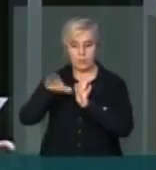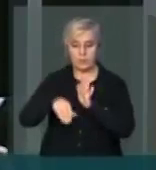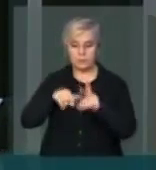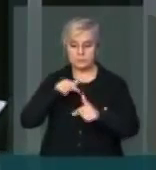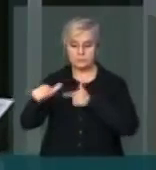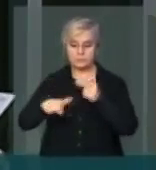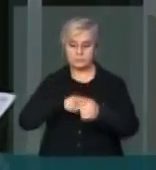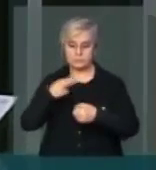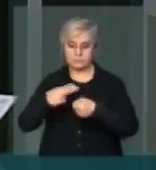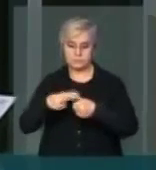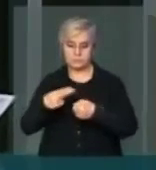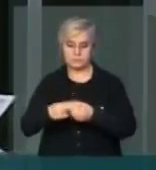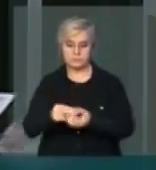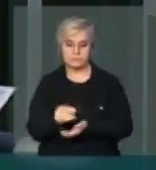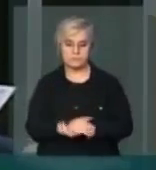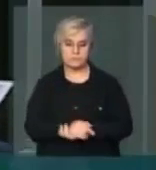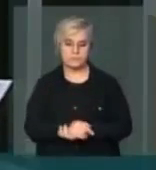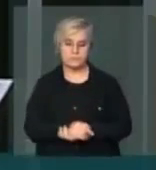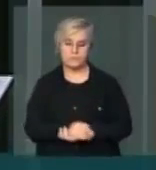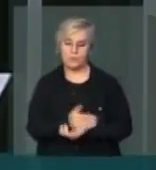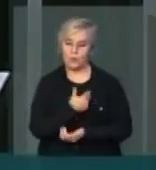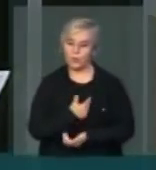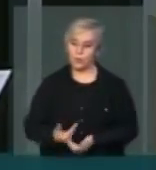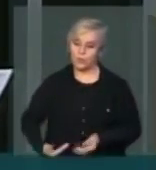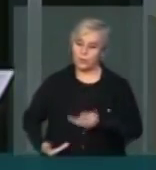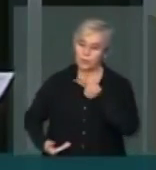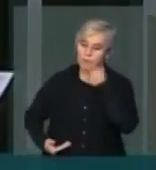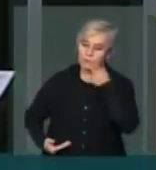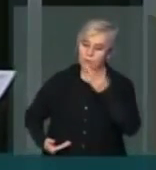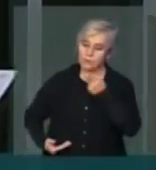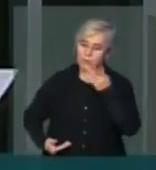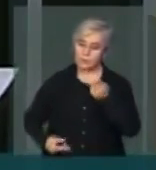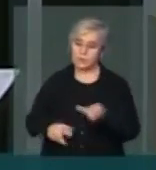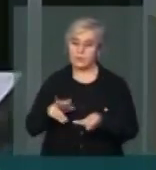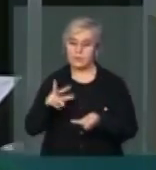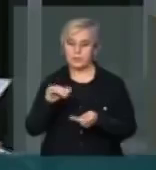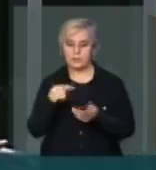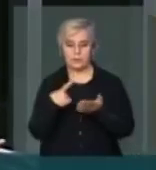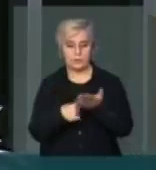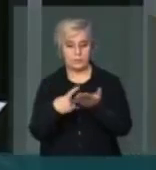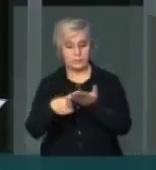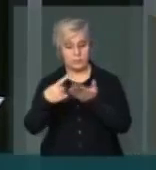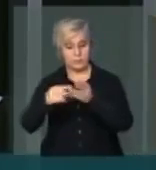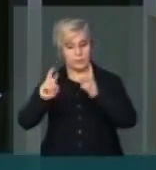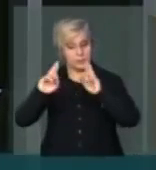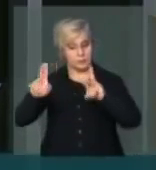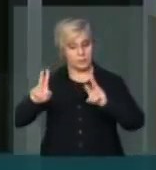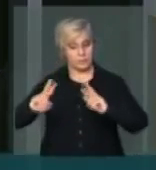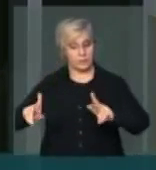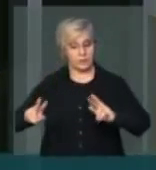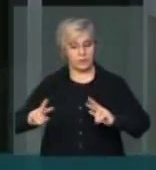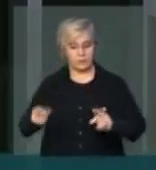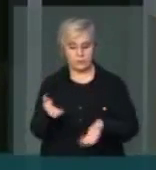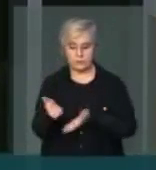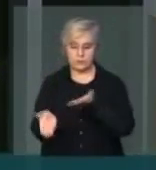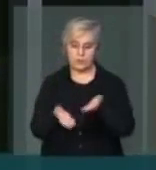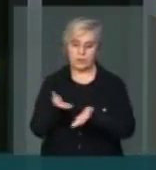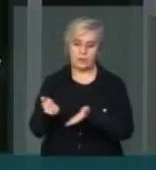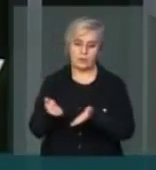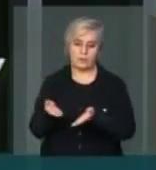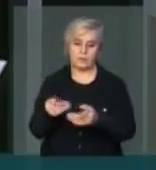urbano por questões óbvias. O governo alega que a medida resultaria em critérios diferenciados, inclusive